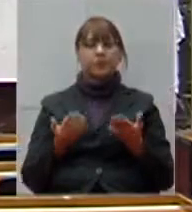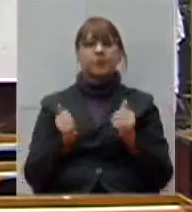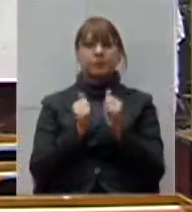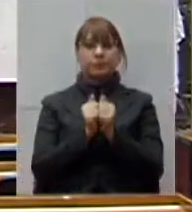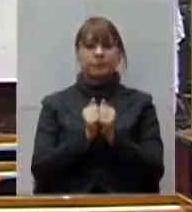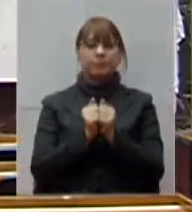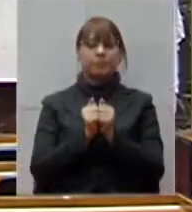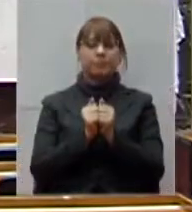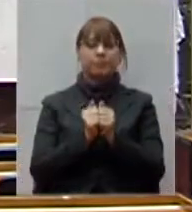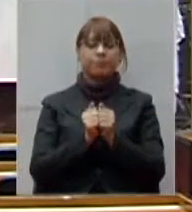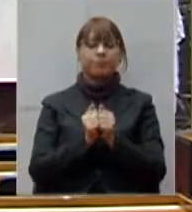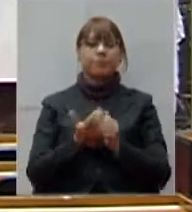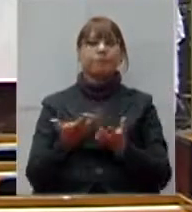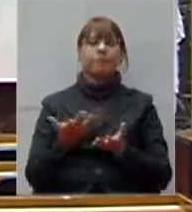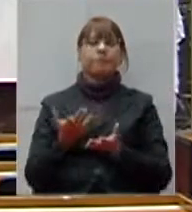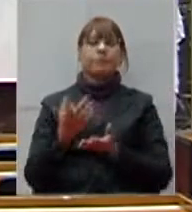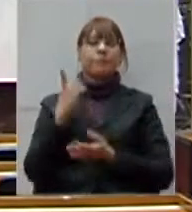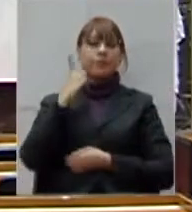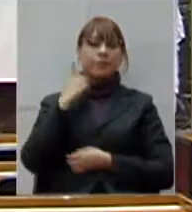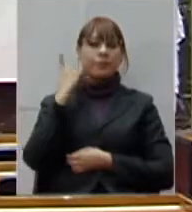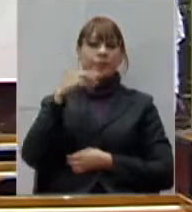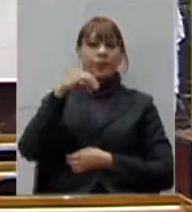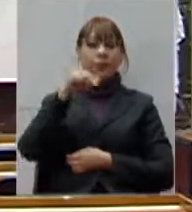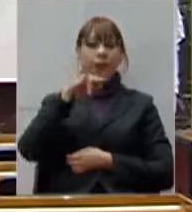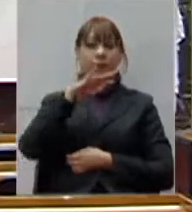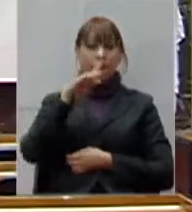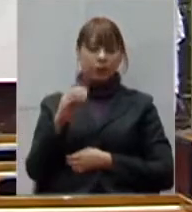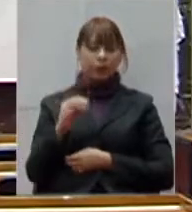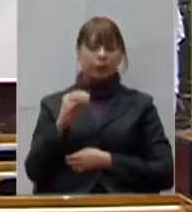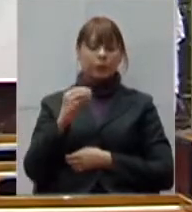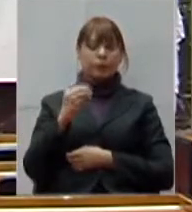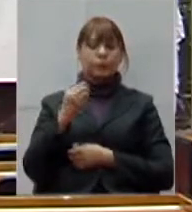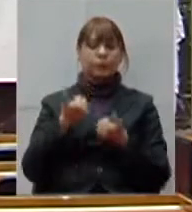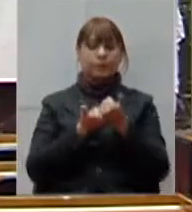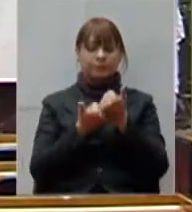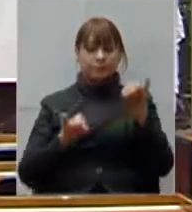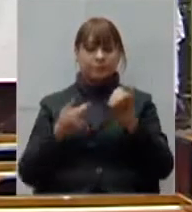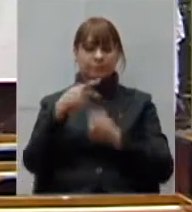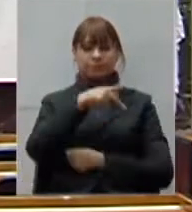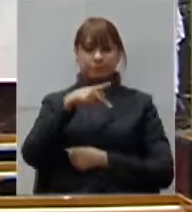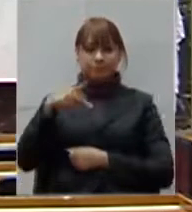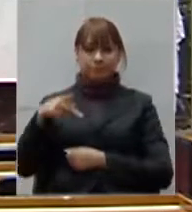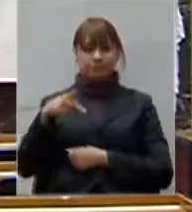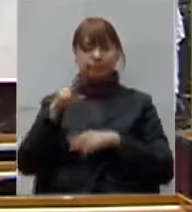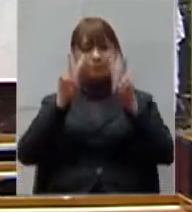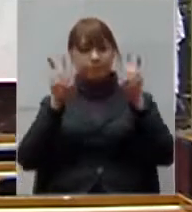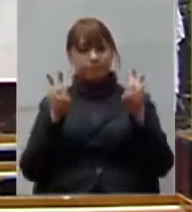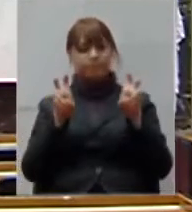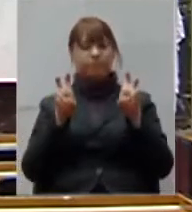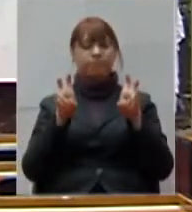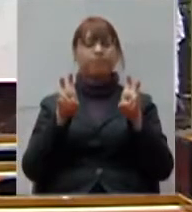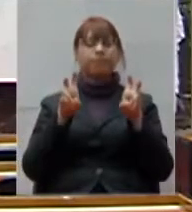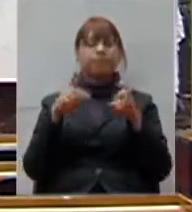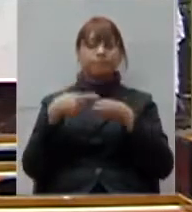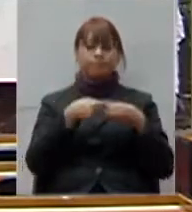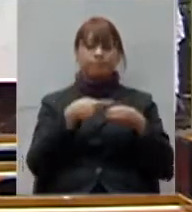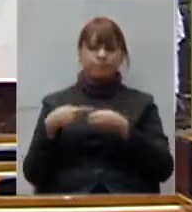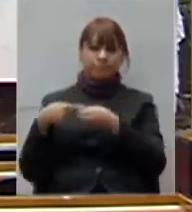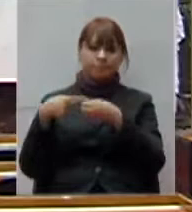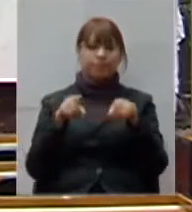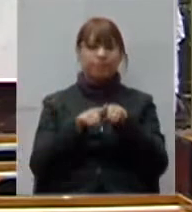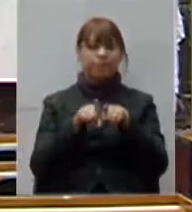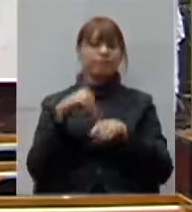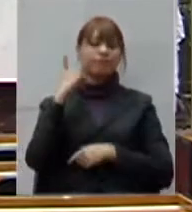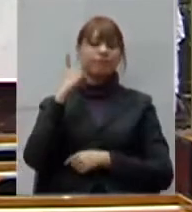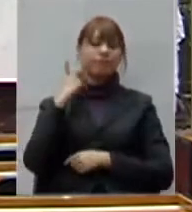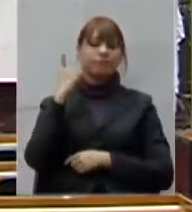por meio de videoconferências de prefeitos de sete municípios mineiros para debater com os deputados o enfrentamento da